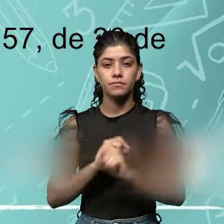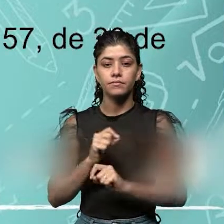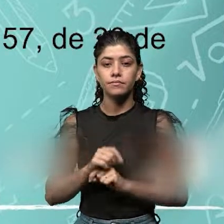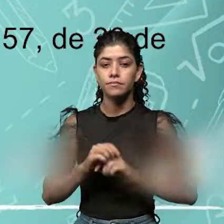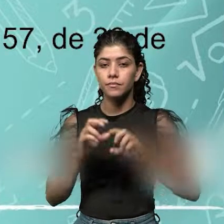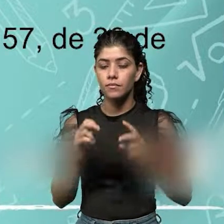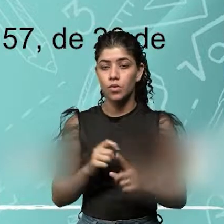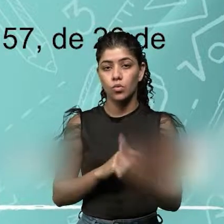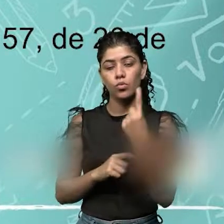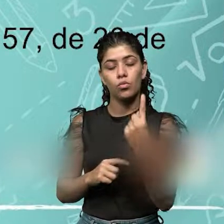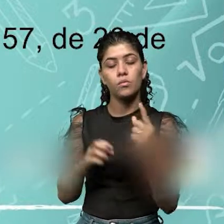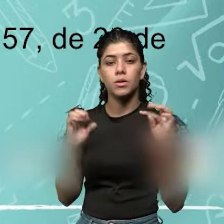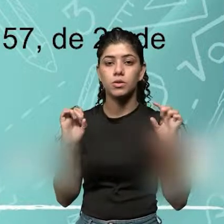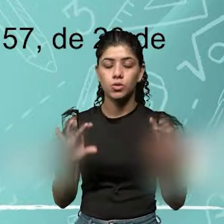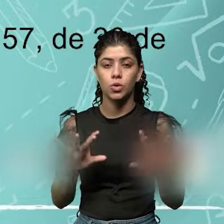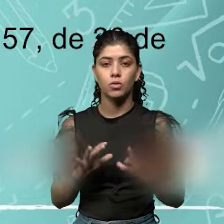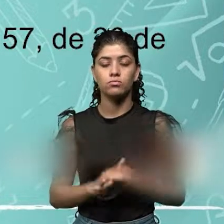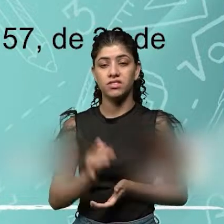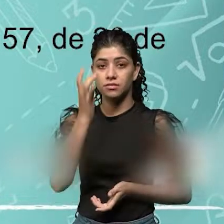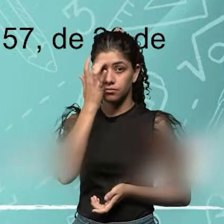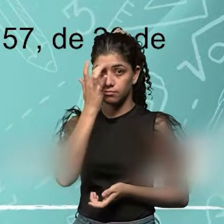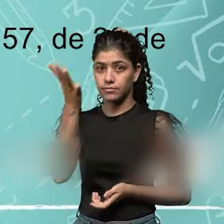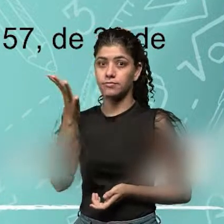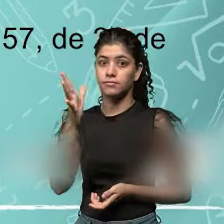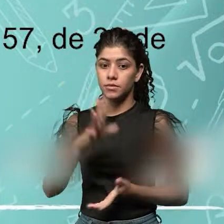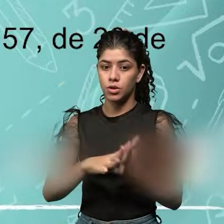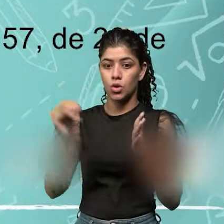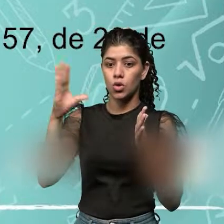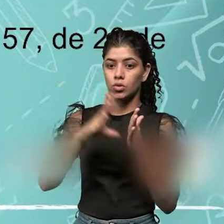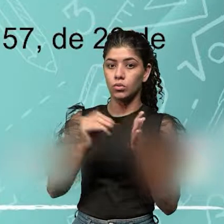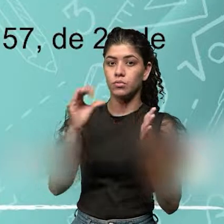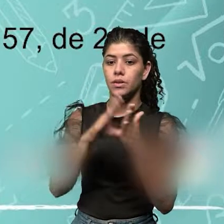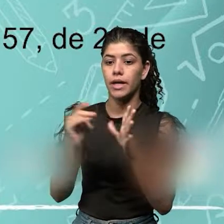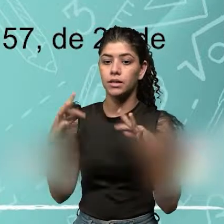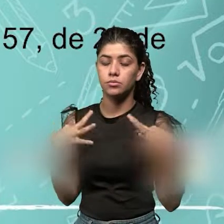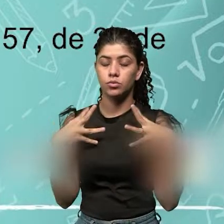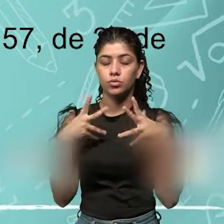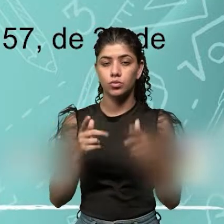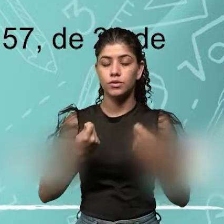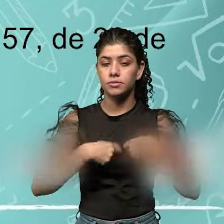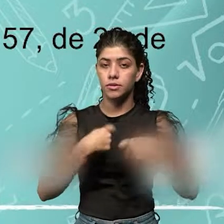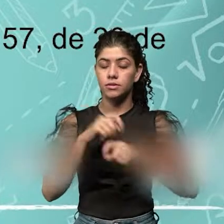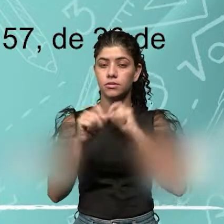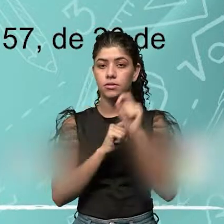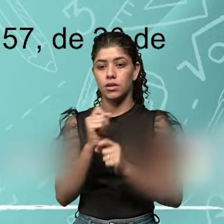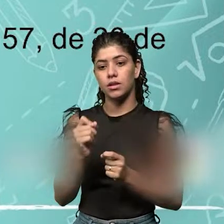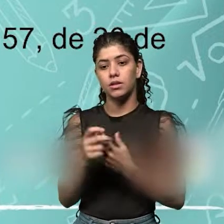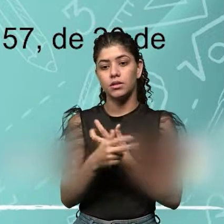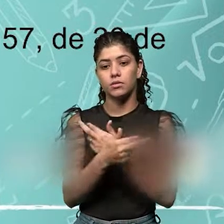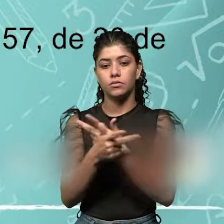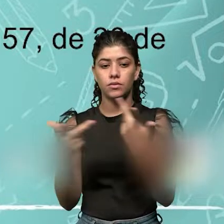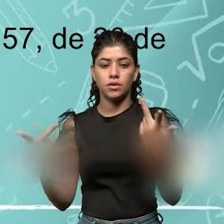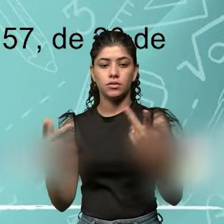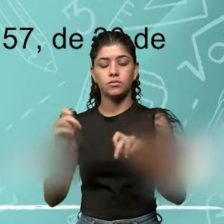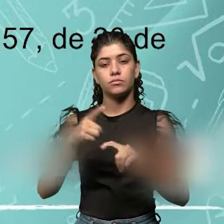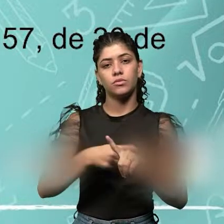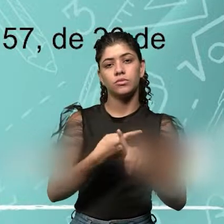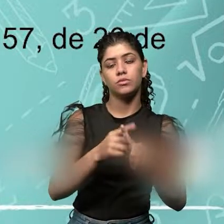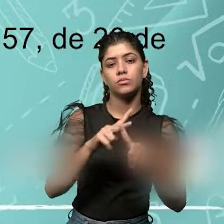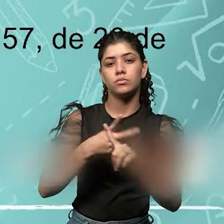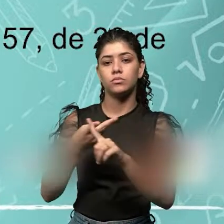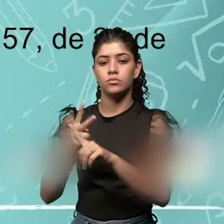unidade natural que pudesse ser facilmente copiada e deveria ser seus múltiplos e submúltiplos